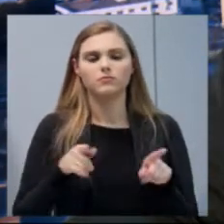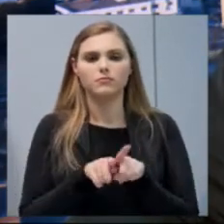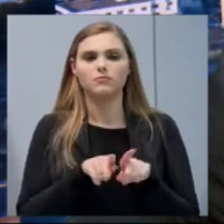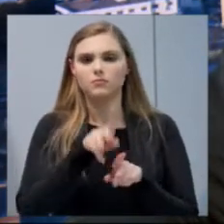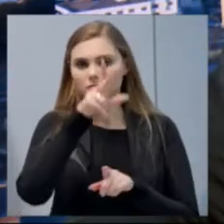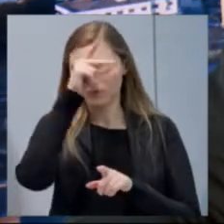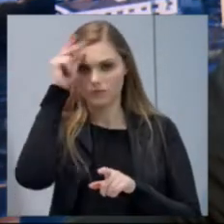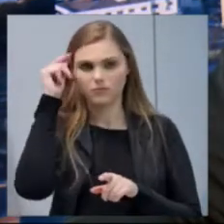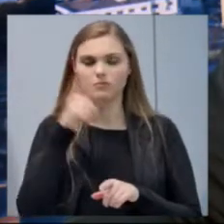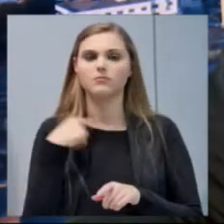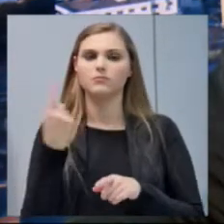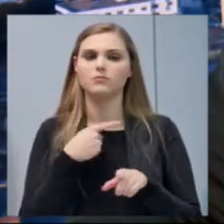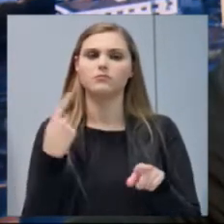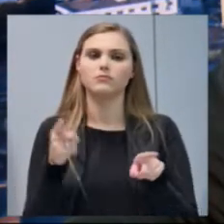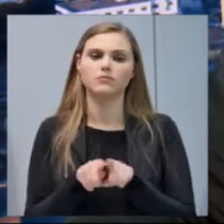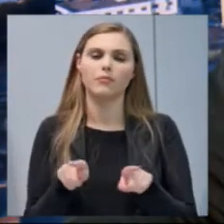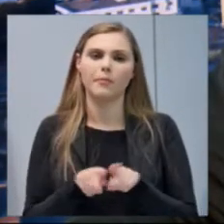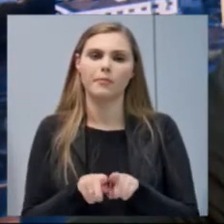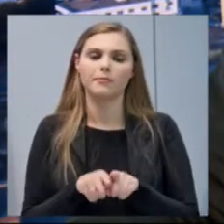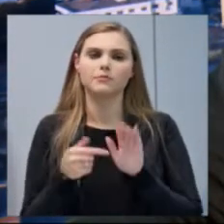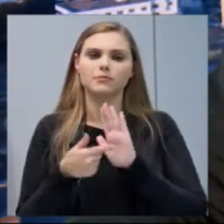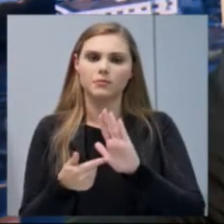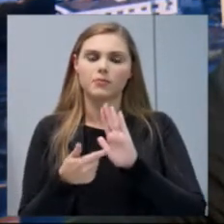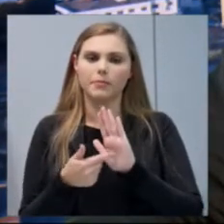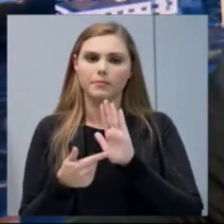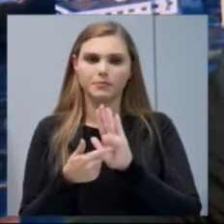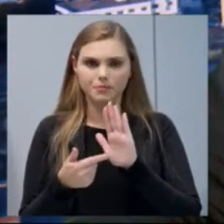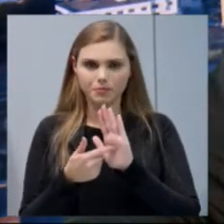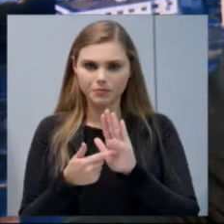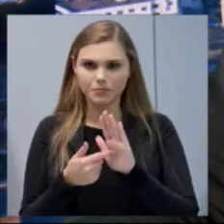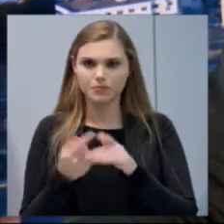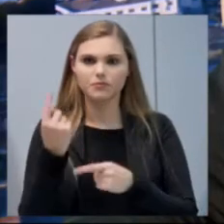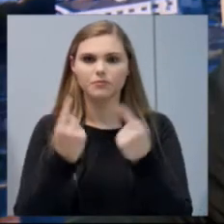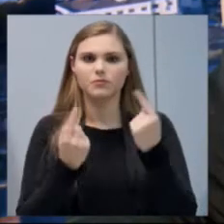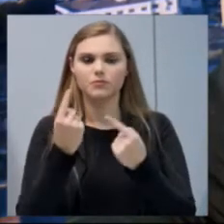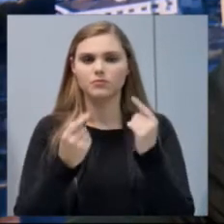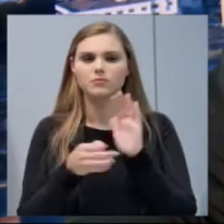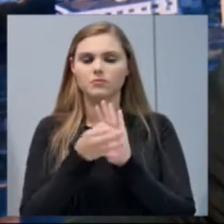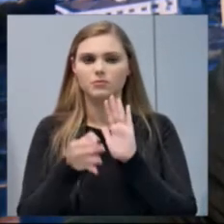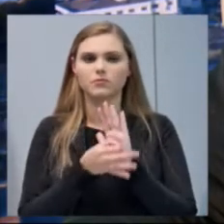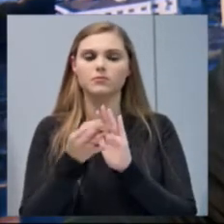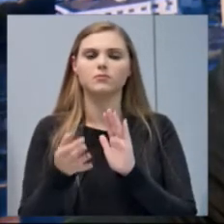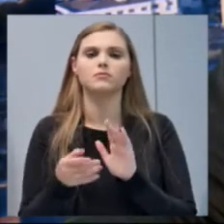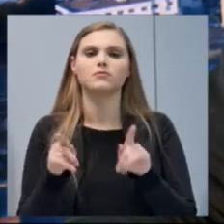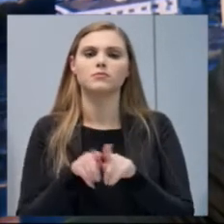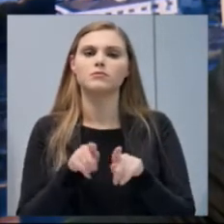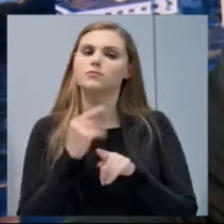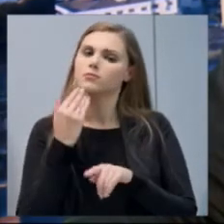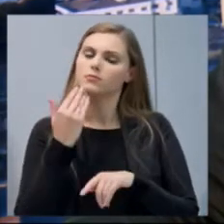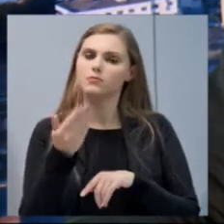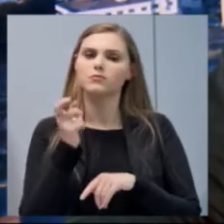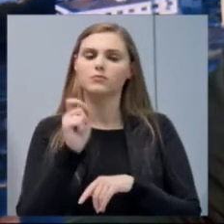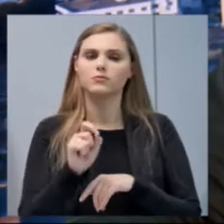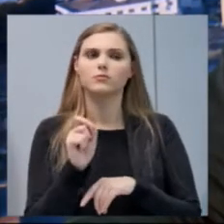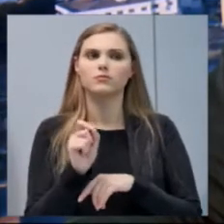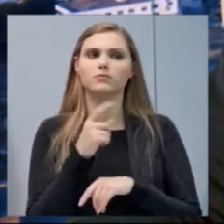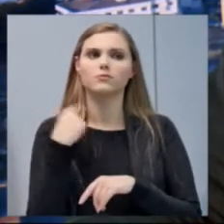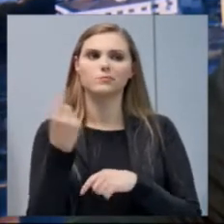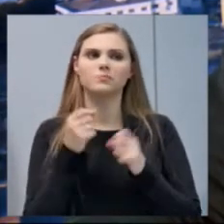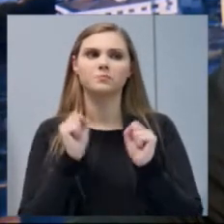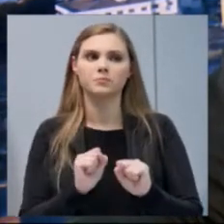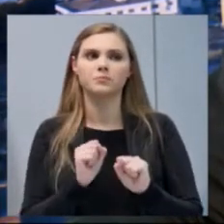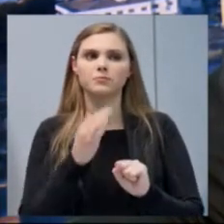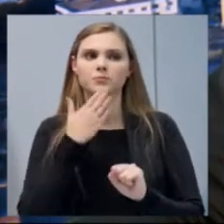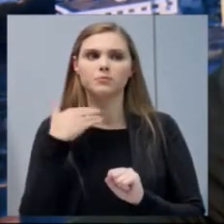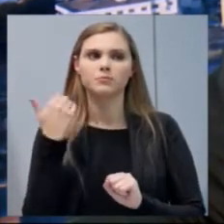para nós também estarmos apresentando algumas sugestões e solicitando também para que a gente possa melhorar